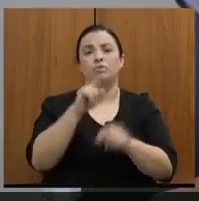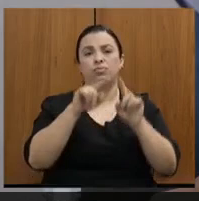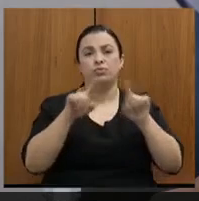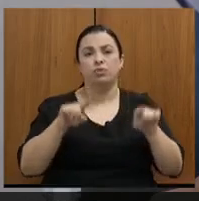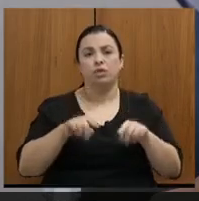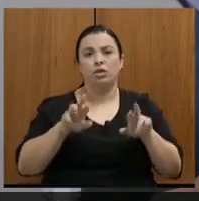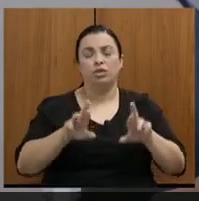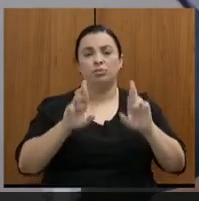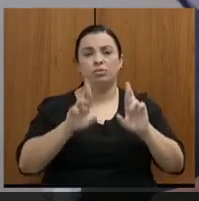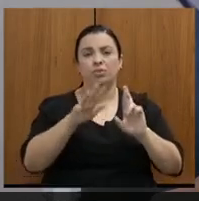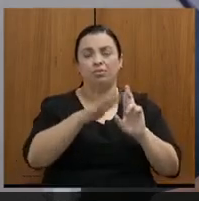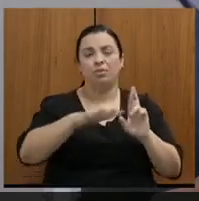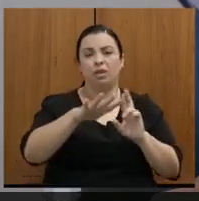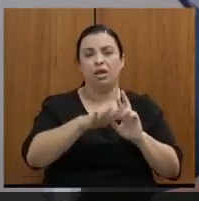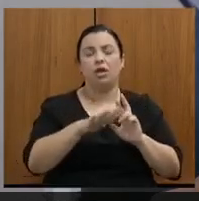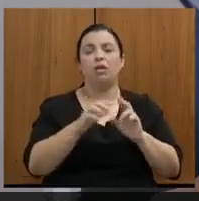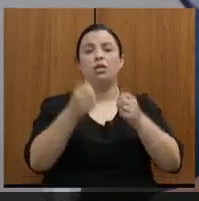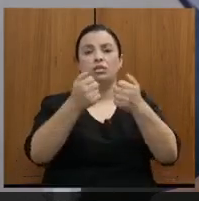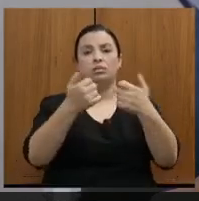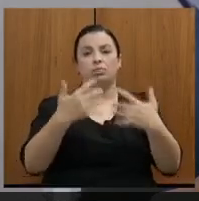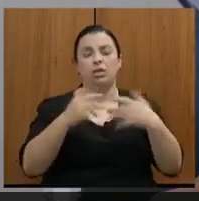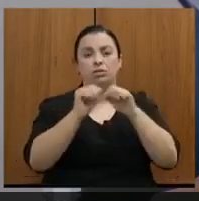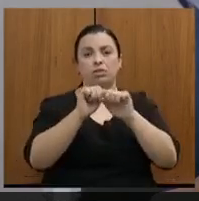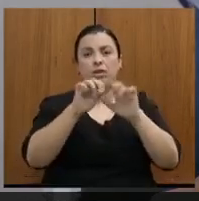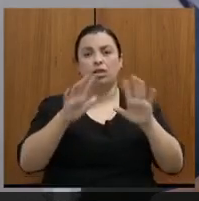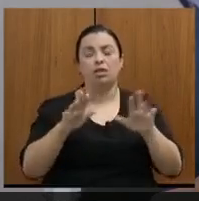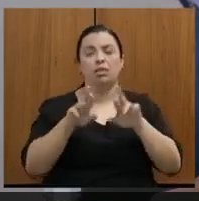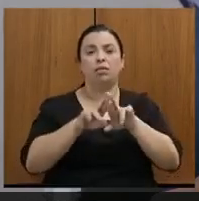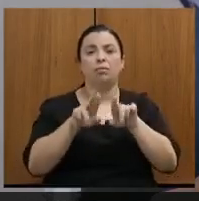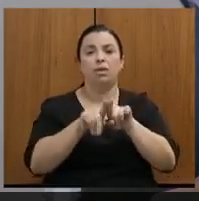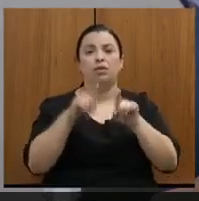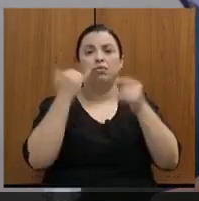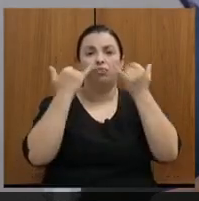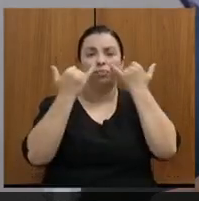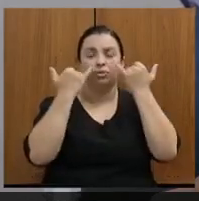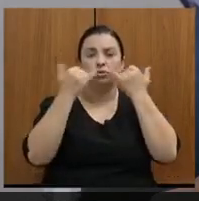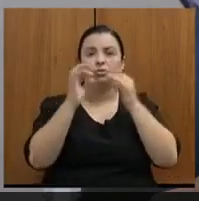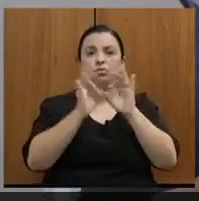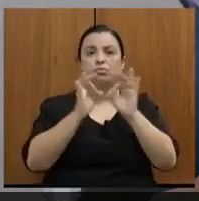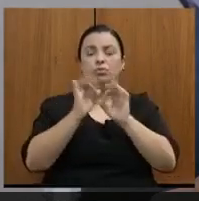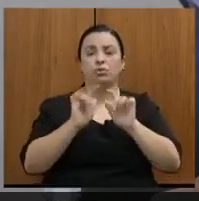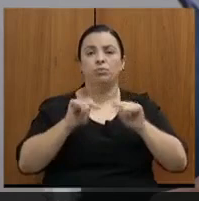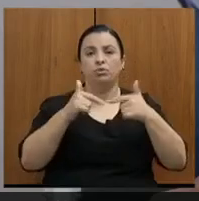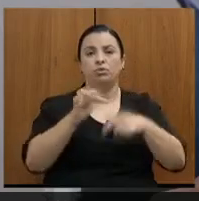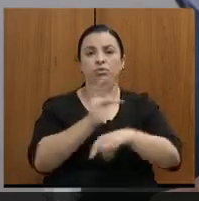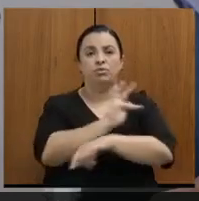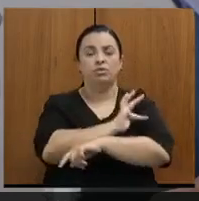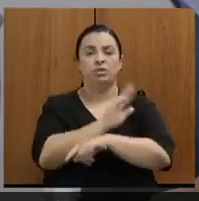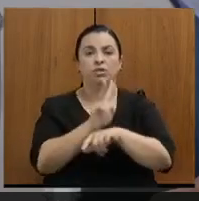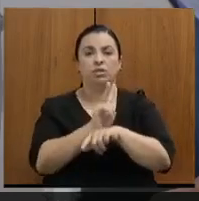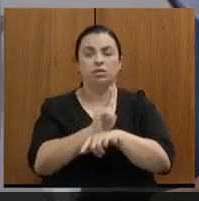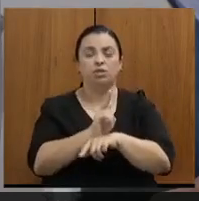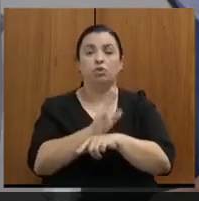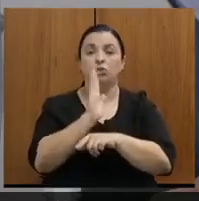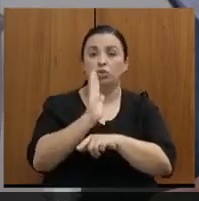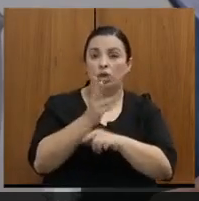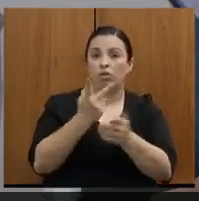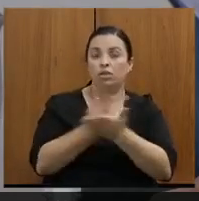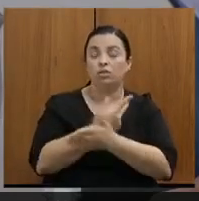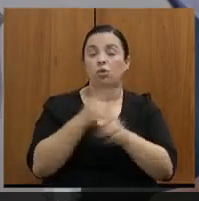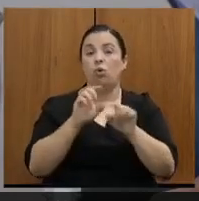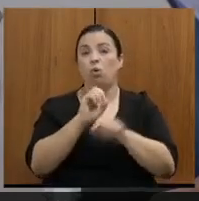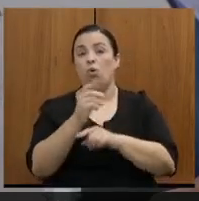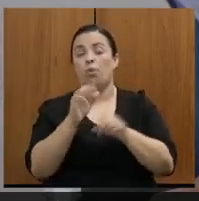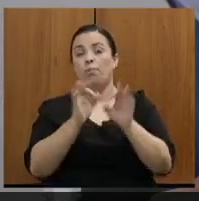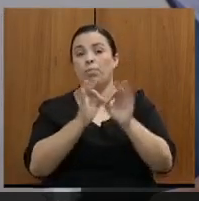população e de usuários, bem como informações acerca do planejamento de operações de fiscalização já realizadas ou planejadas e o número